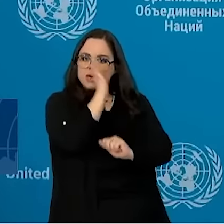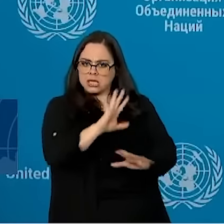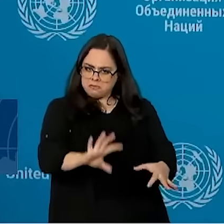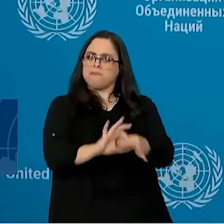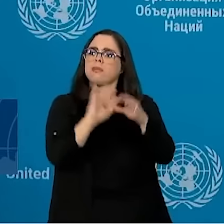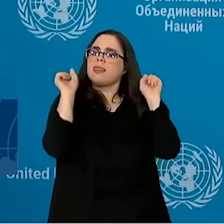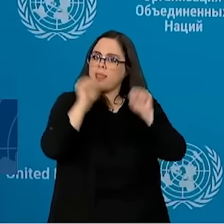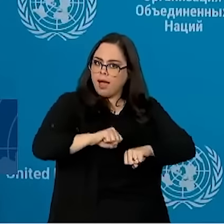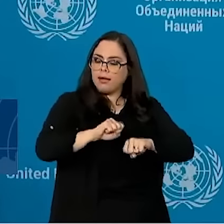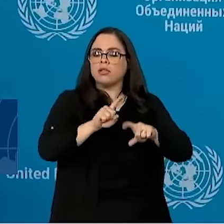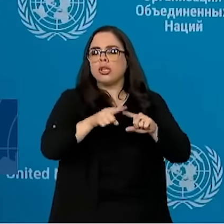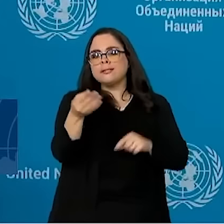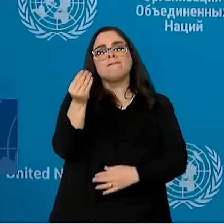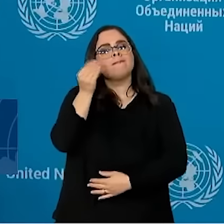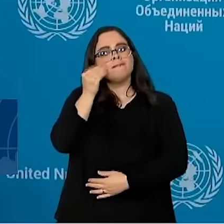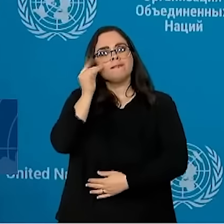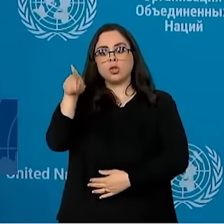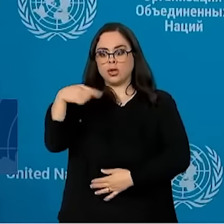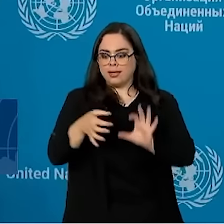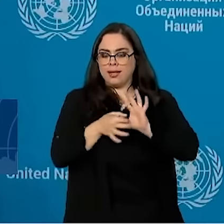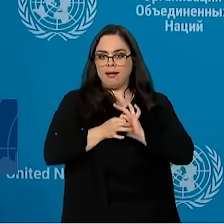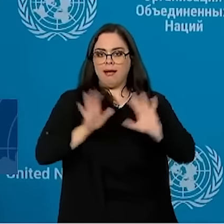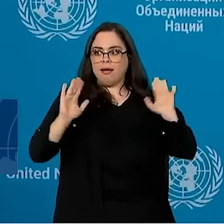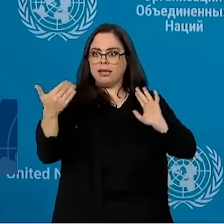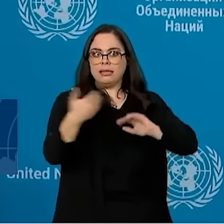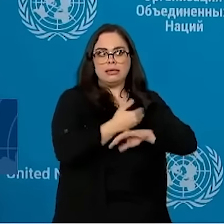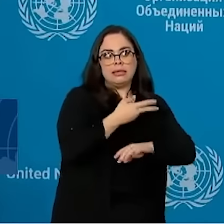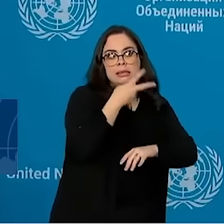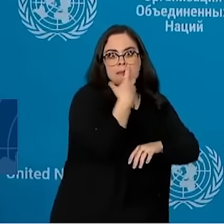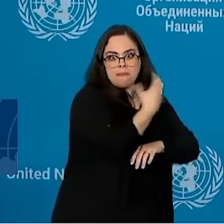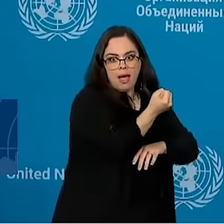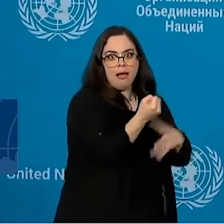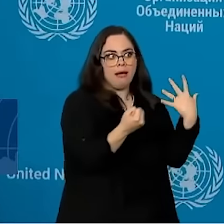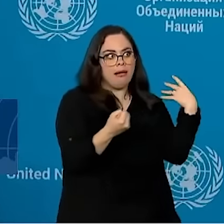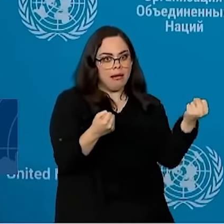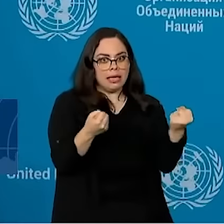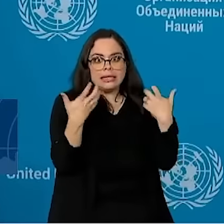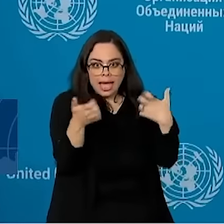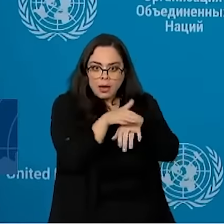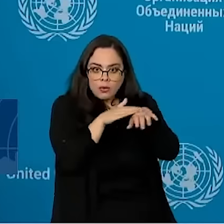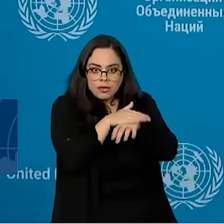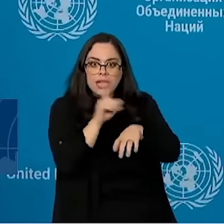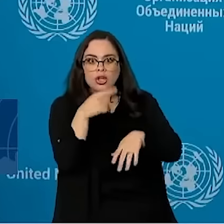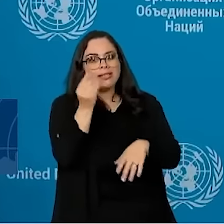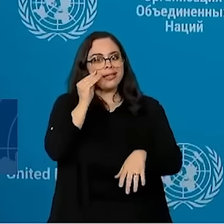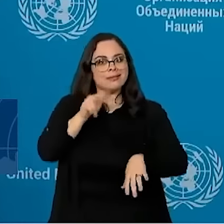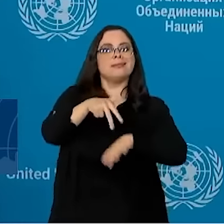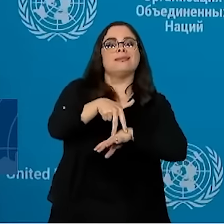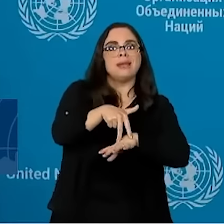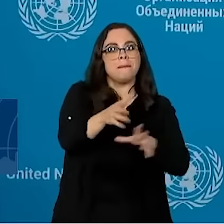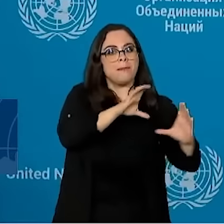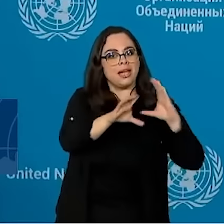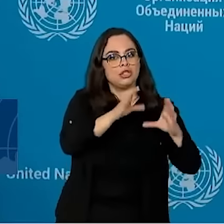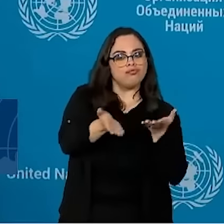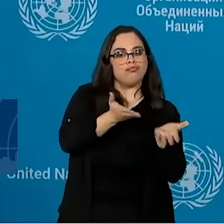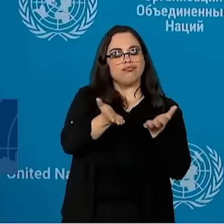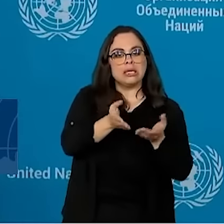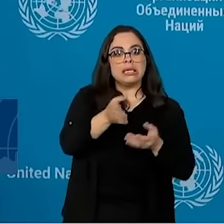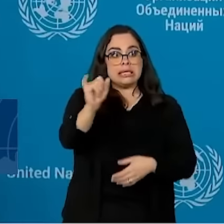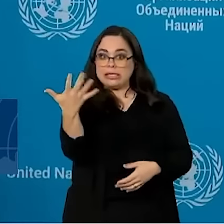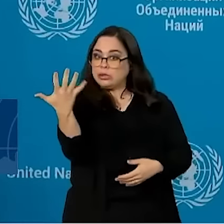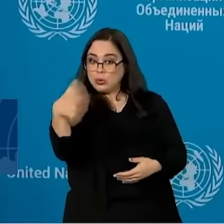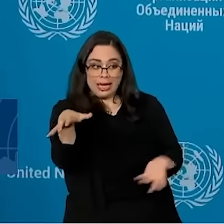e nós estamos aí a disposto saber se os dois países estão interessados em conversar. Porque, se os dois não quiserem, não tem